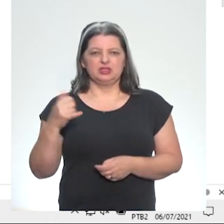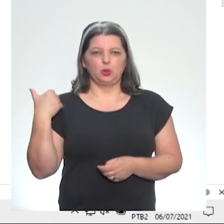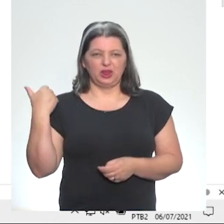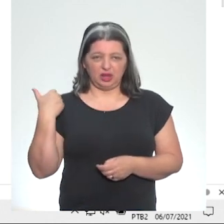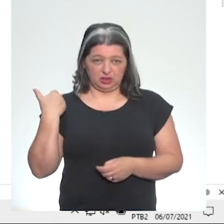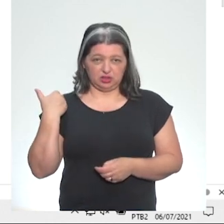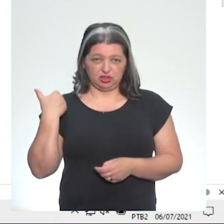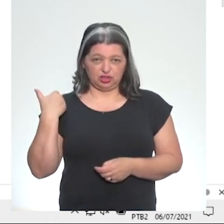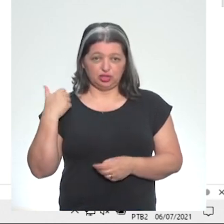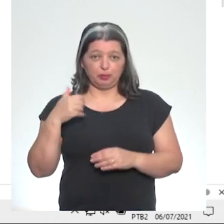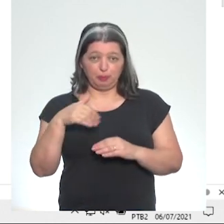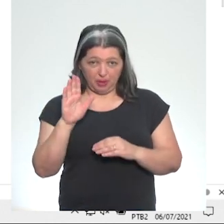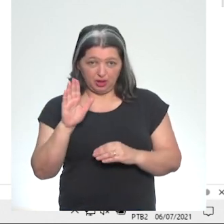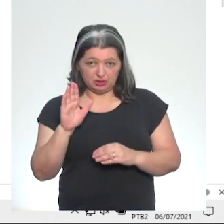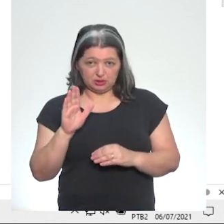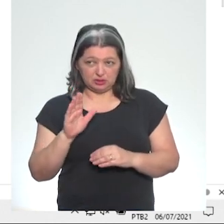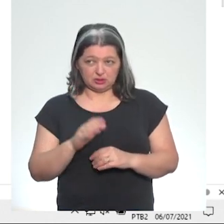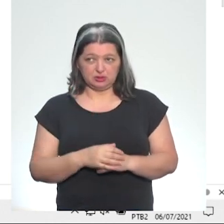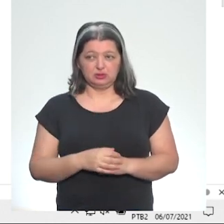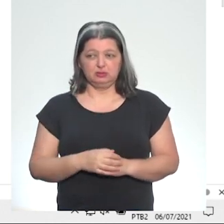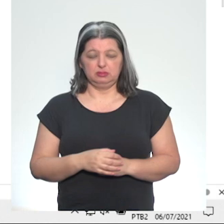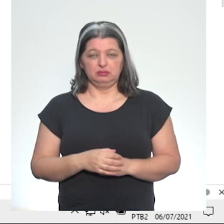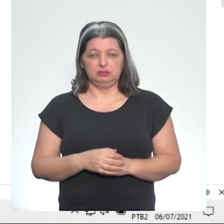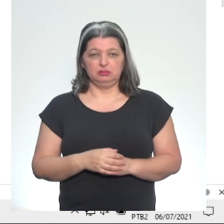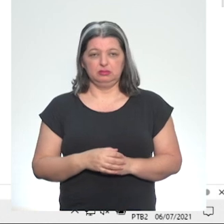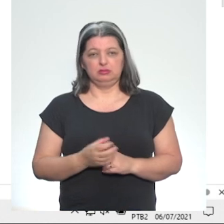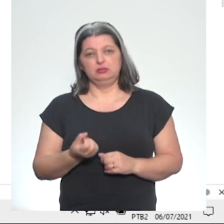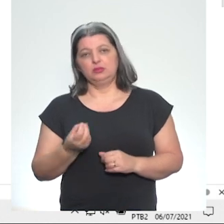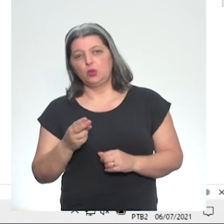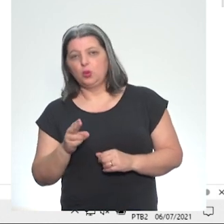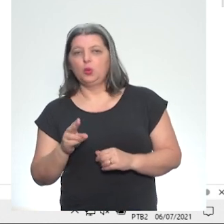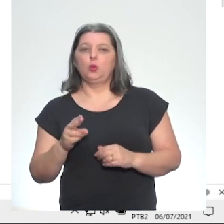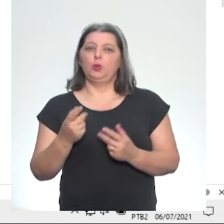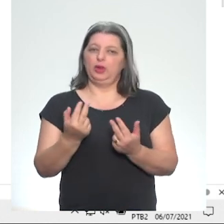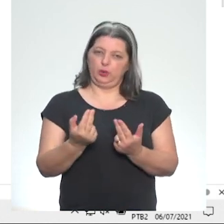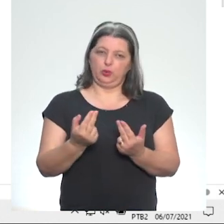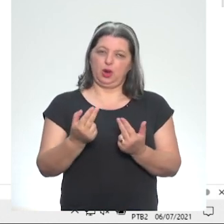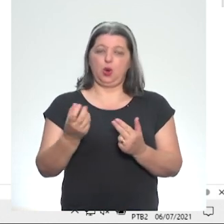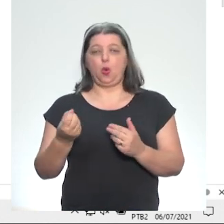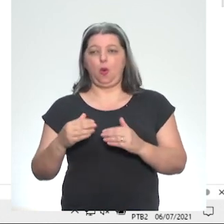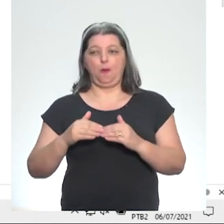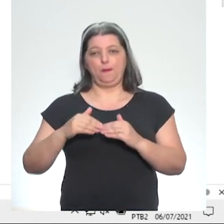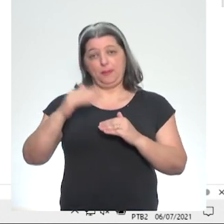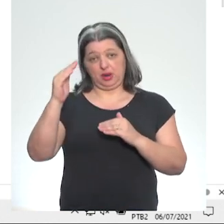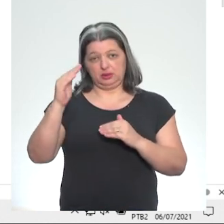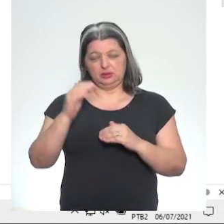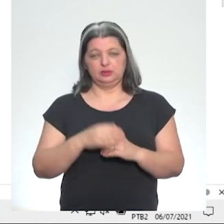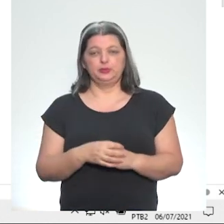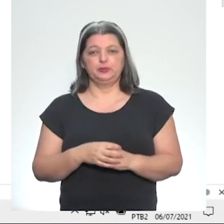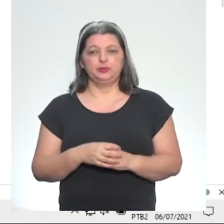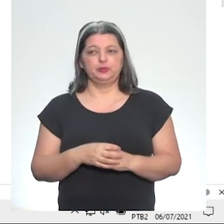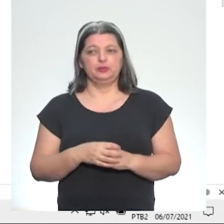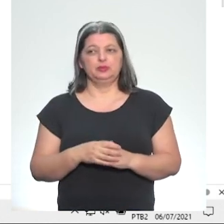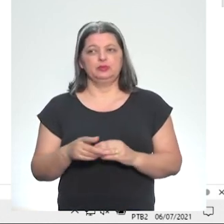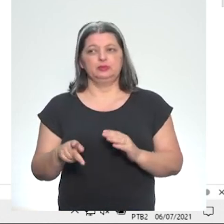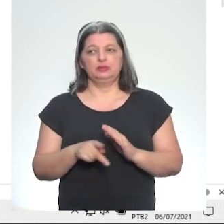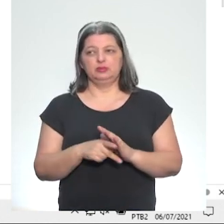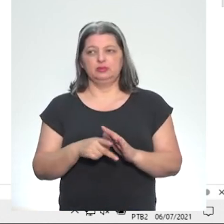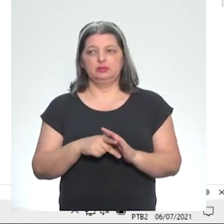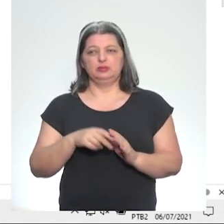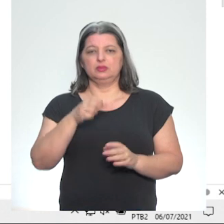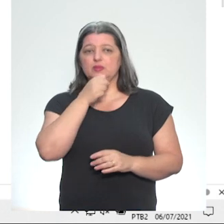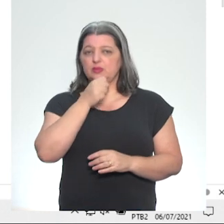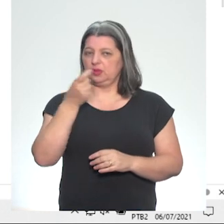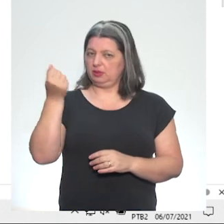Se eu tenho mais de 25 anos, eu tenho uma idade igual ou maior a 25 anos, eu sou geração Revis lá e